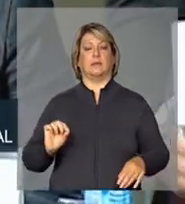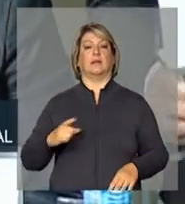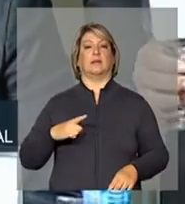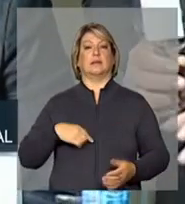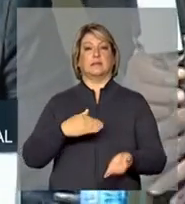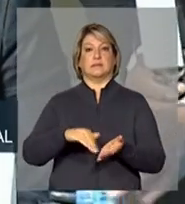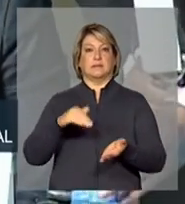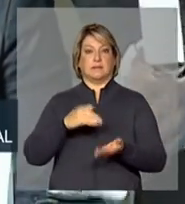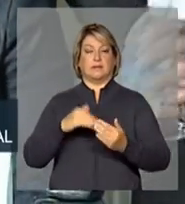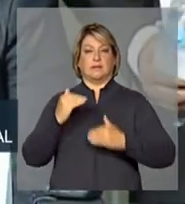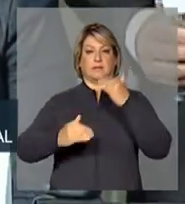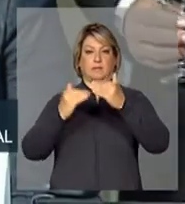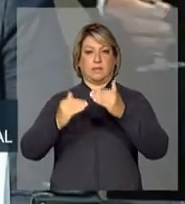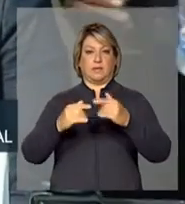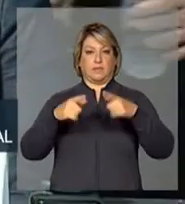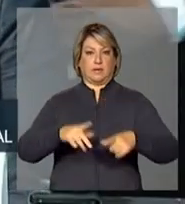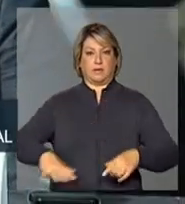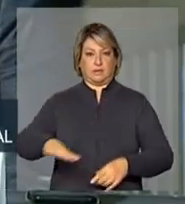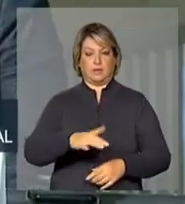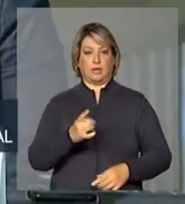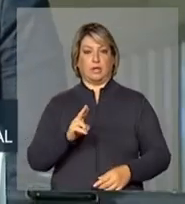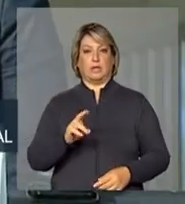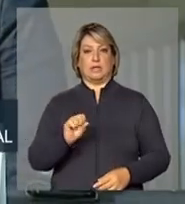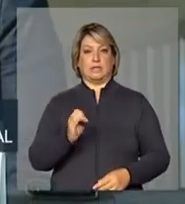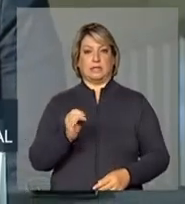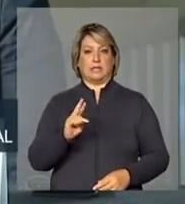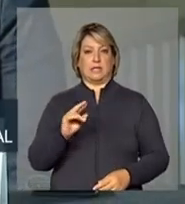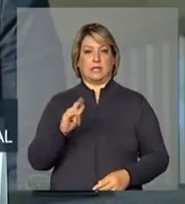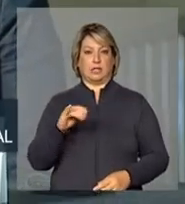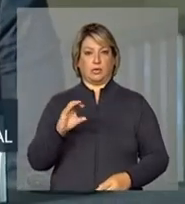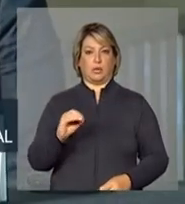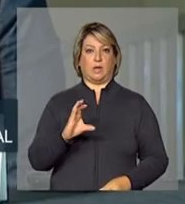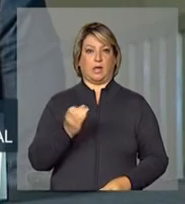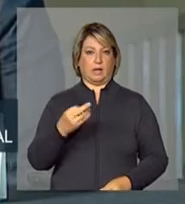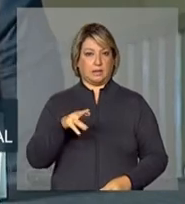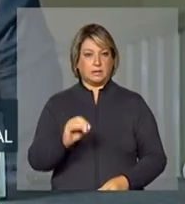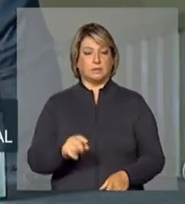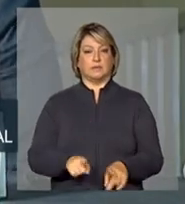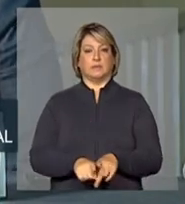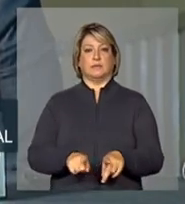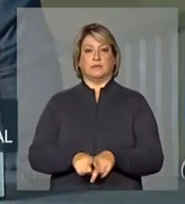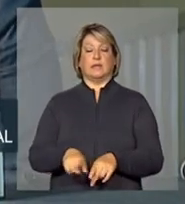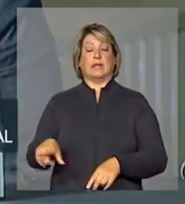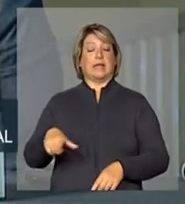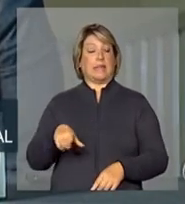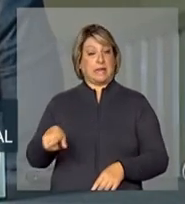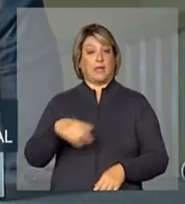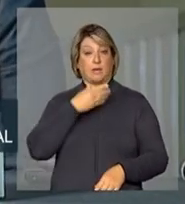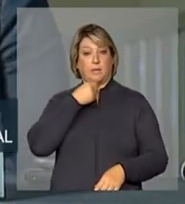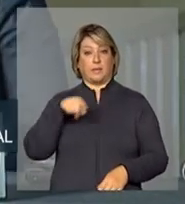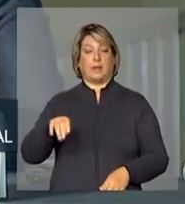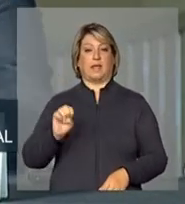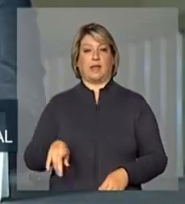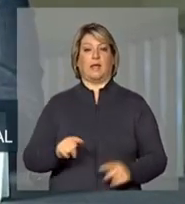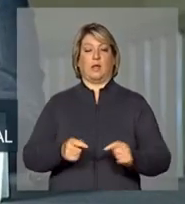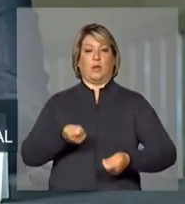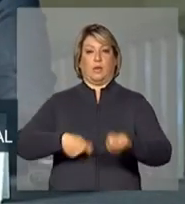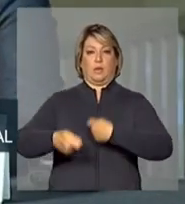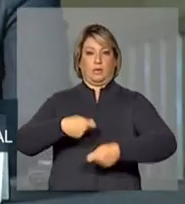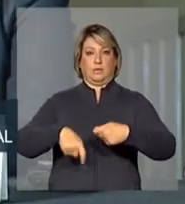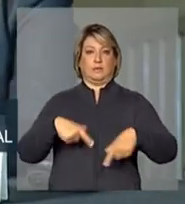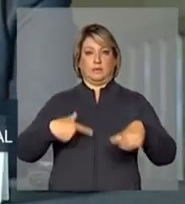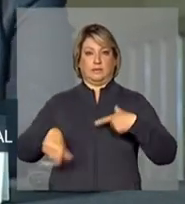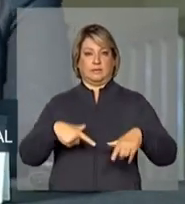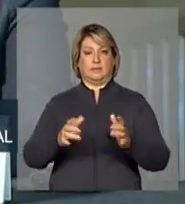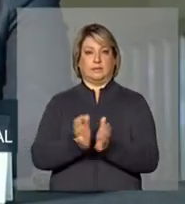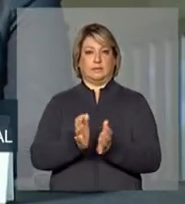desenvolvimento regional, doutor Sérgio Duarte de Castro, que é economista formado pela Universidade